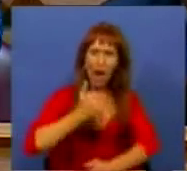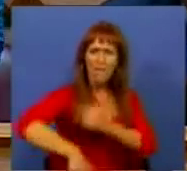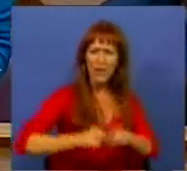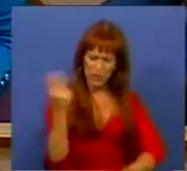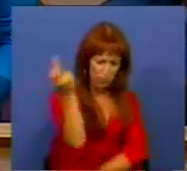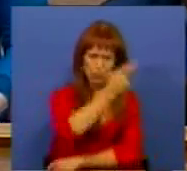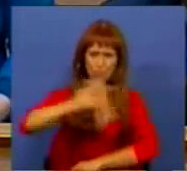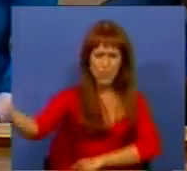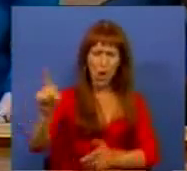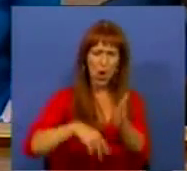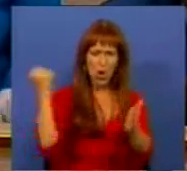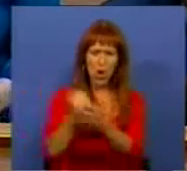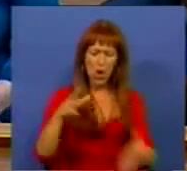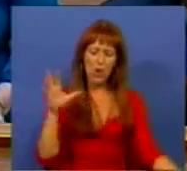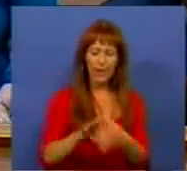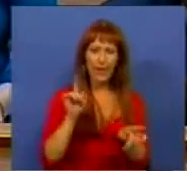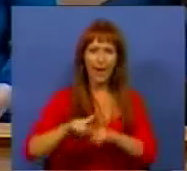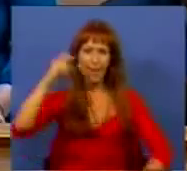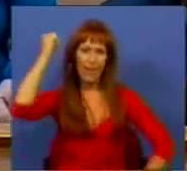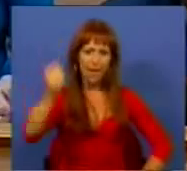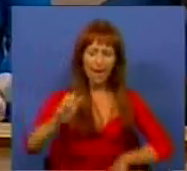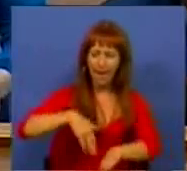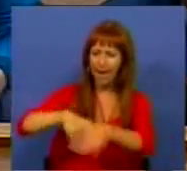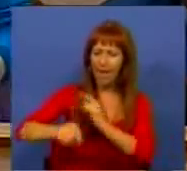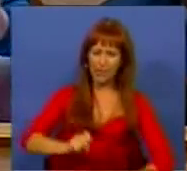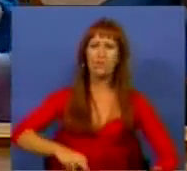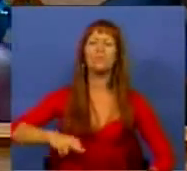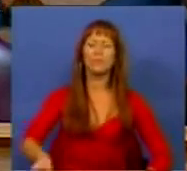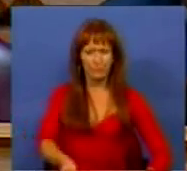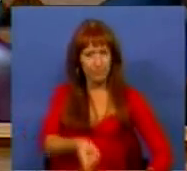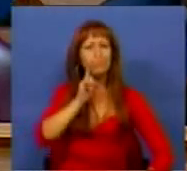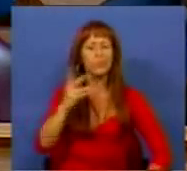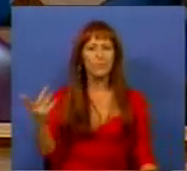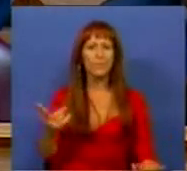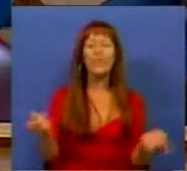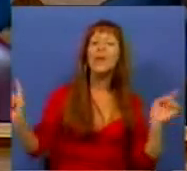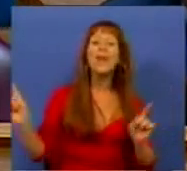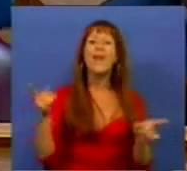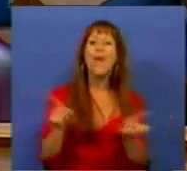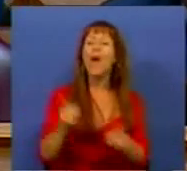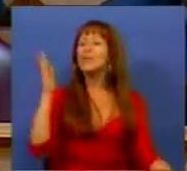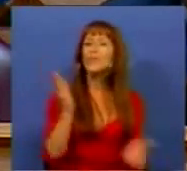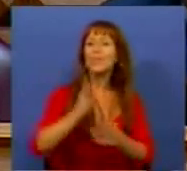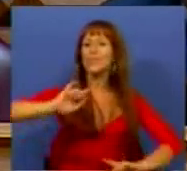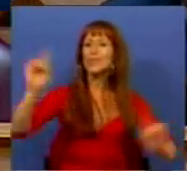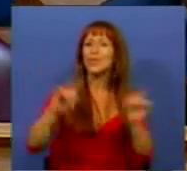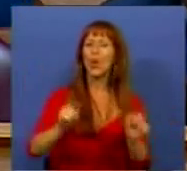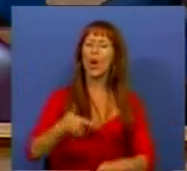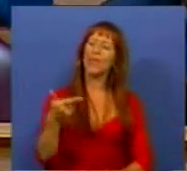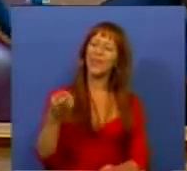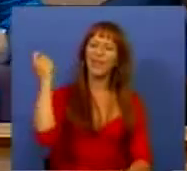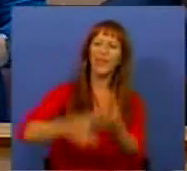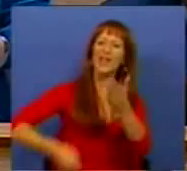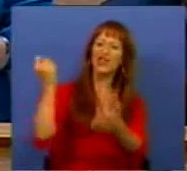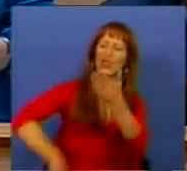de vez, de vez, em relação à criminalização do enriquecimento ilícito. E não simplesmente taxar,